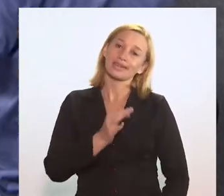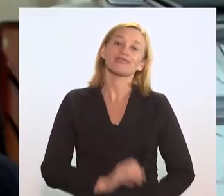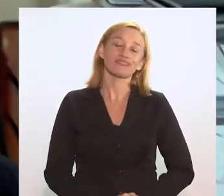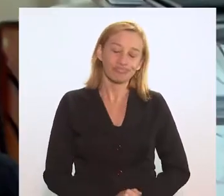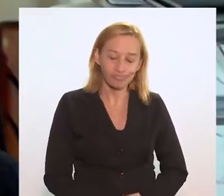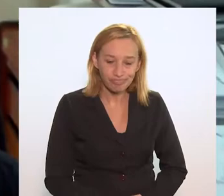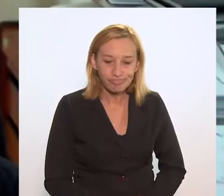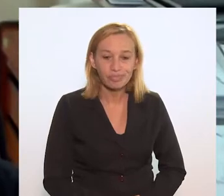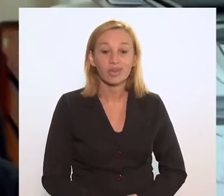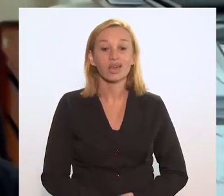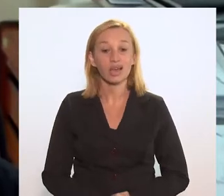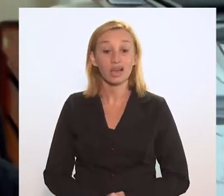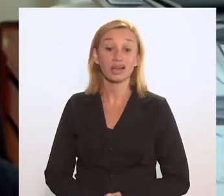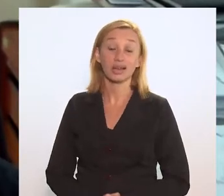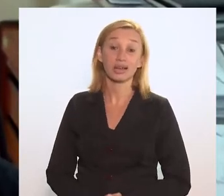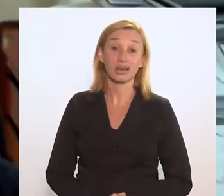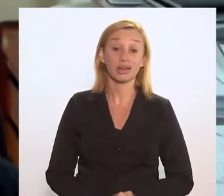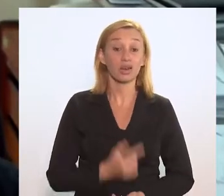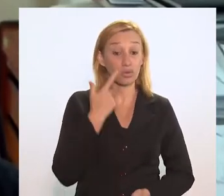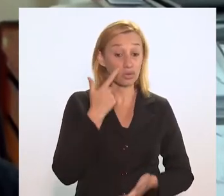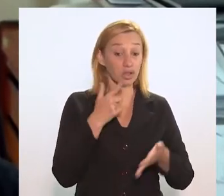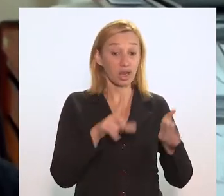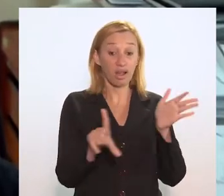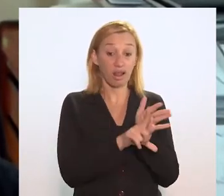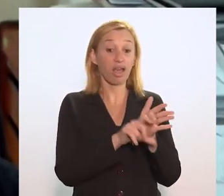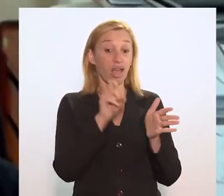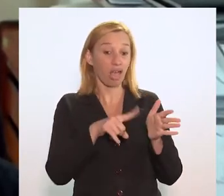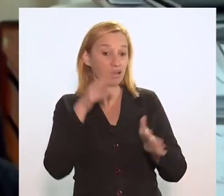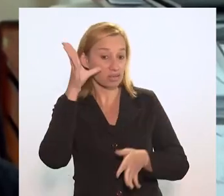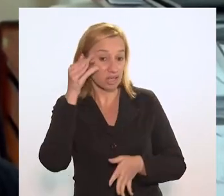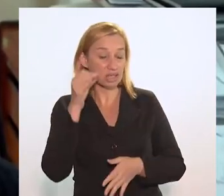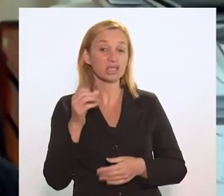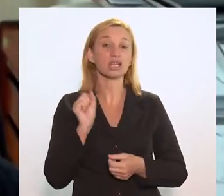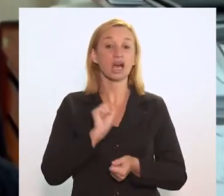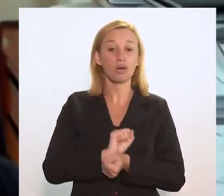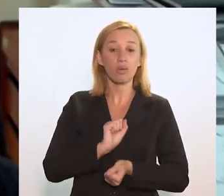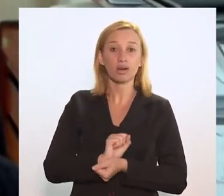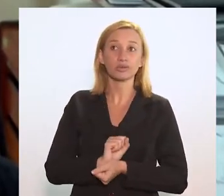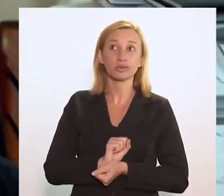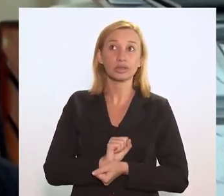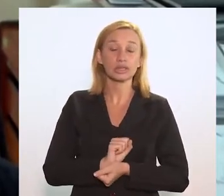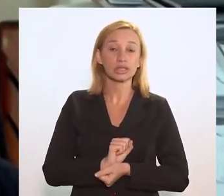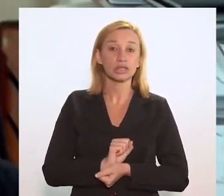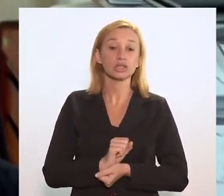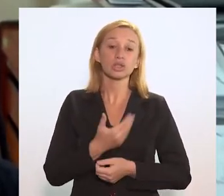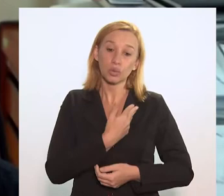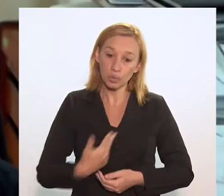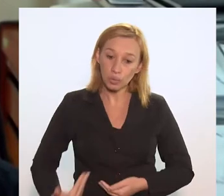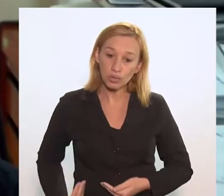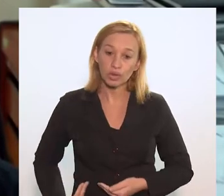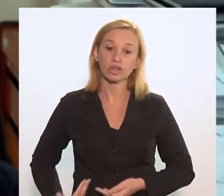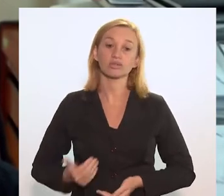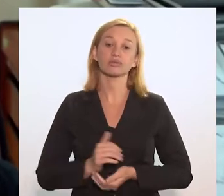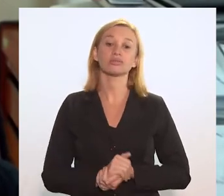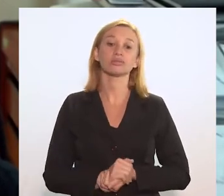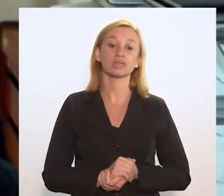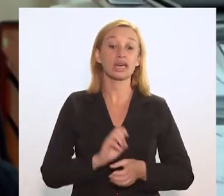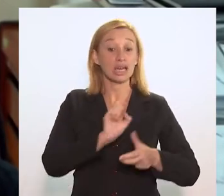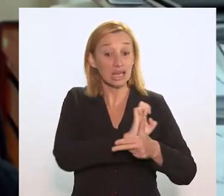inegável. Eu li a lei, eu achei muito interessante. Espero que o governo